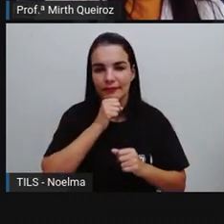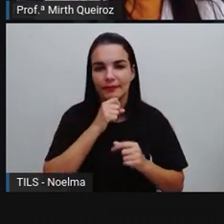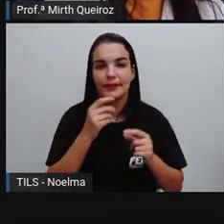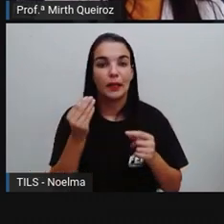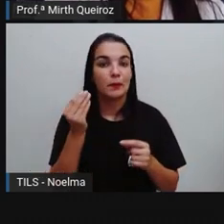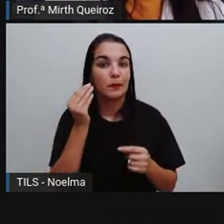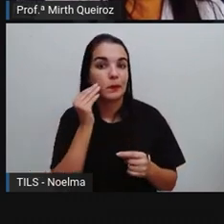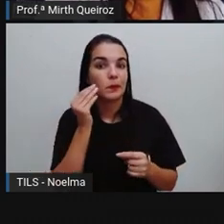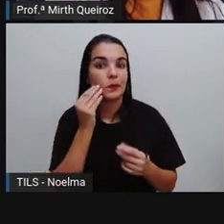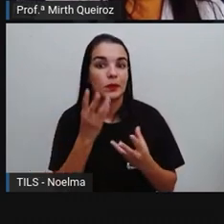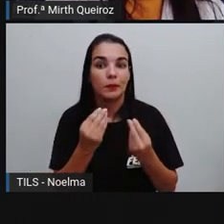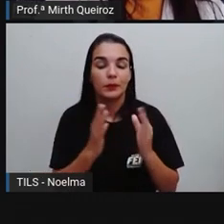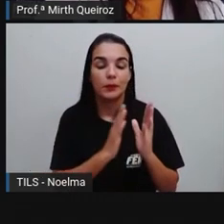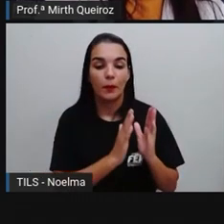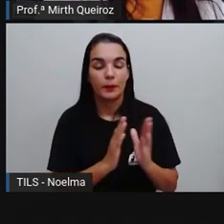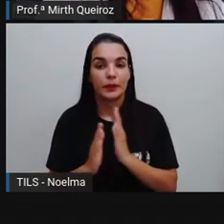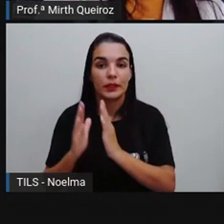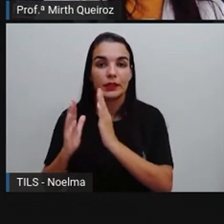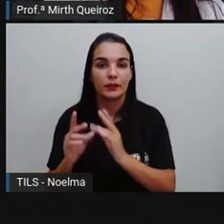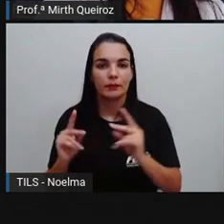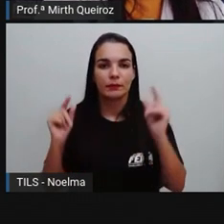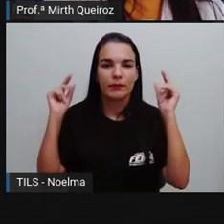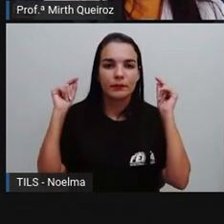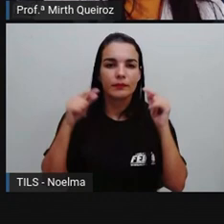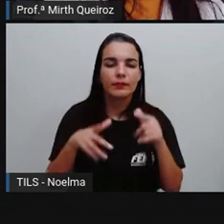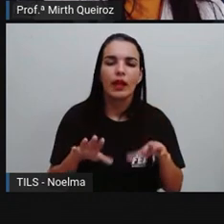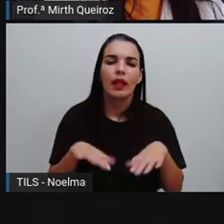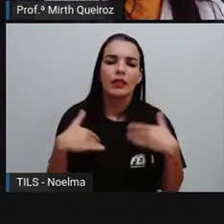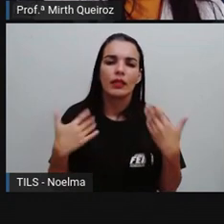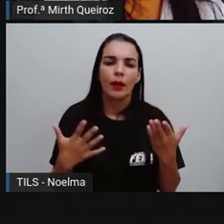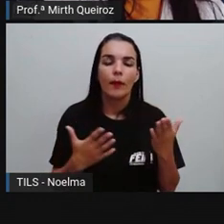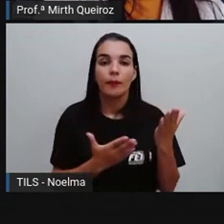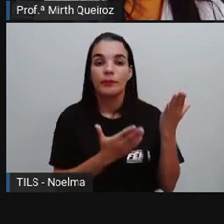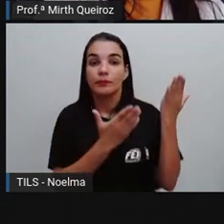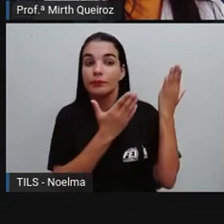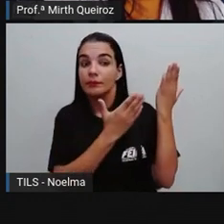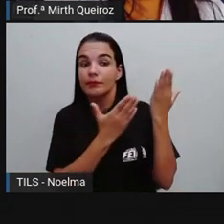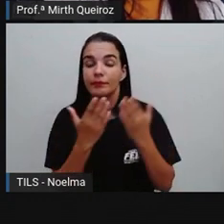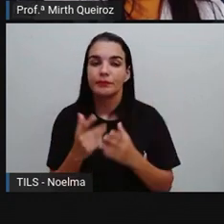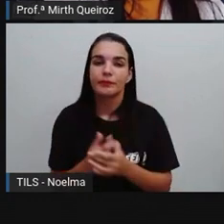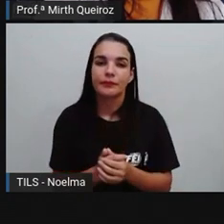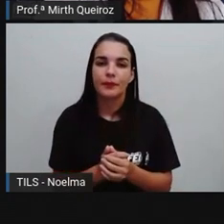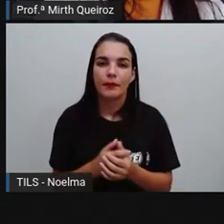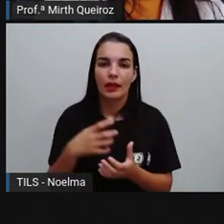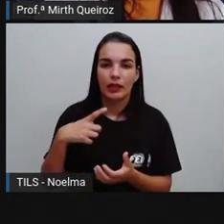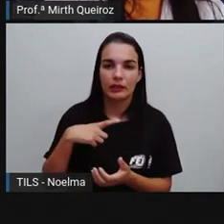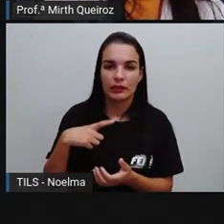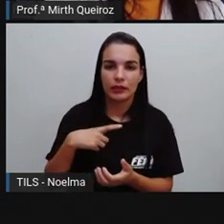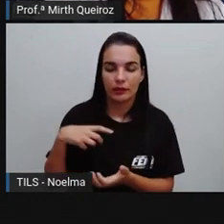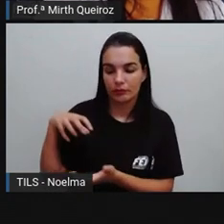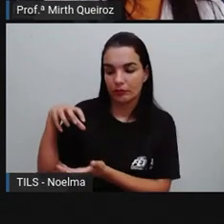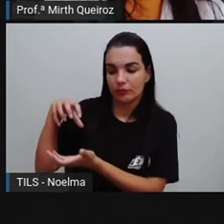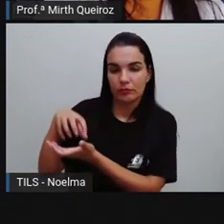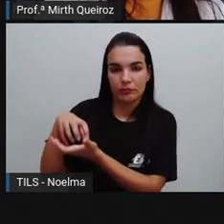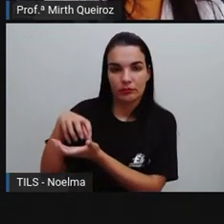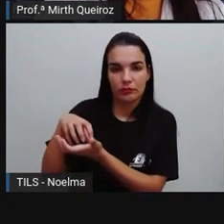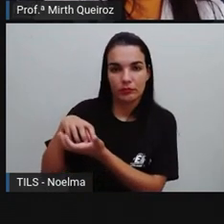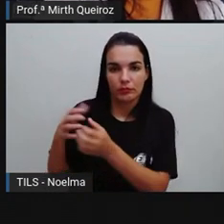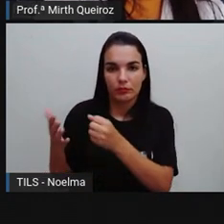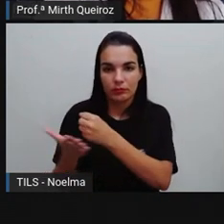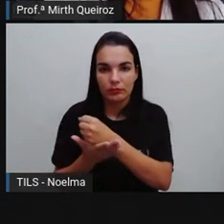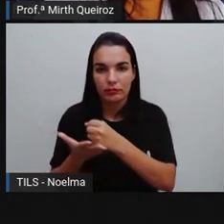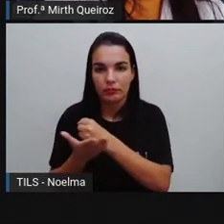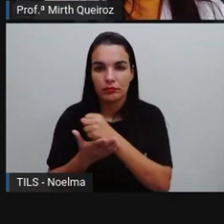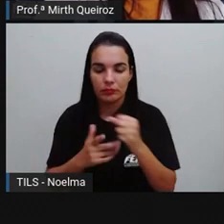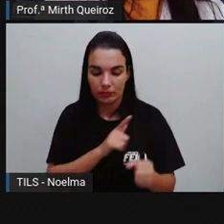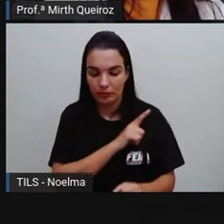período em que foi construído. Na época, local foi sede do início do governo brasileiro. na cidade, que foi